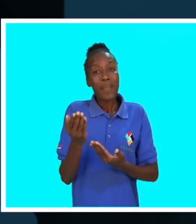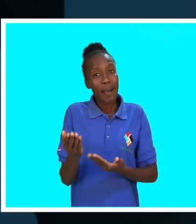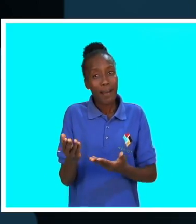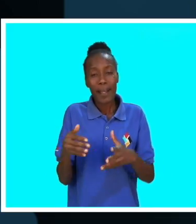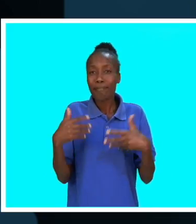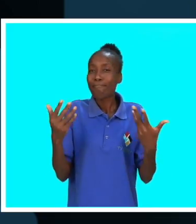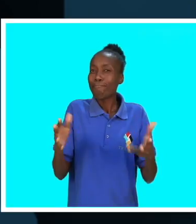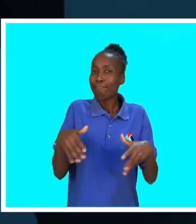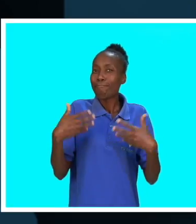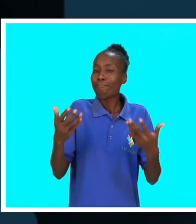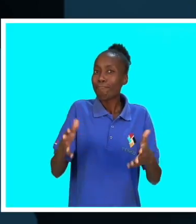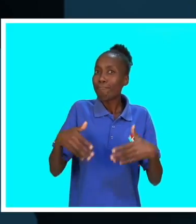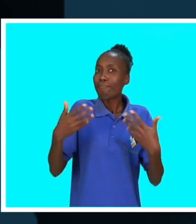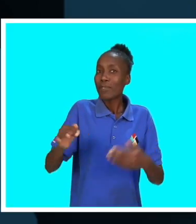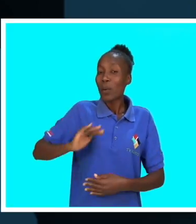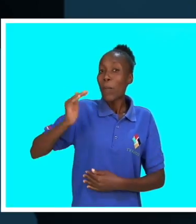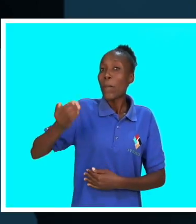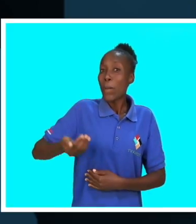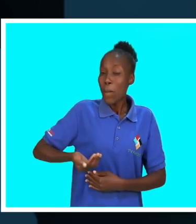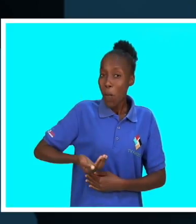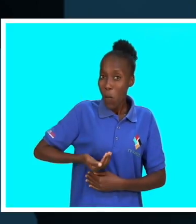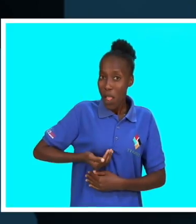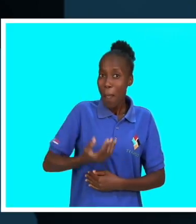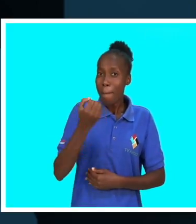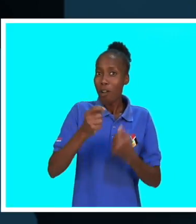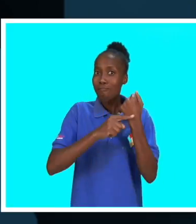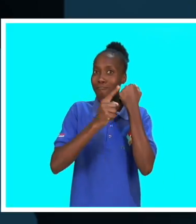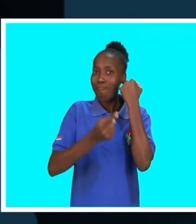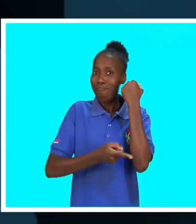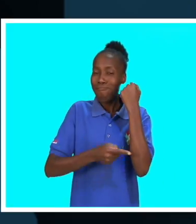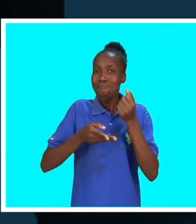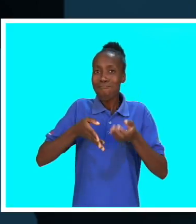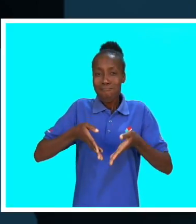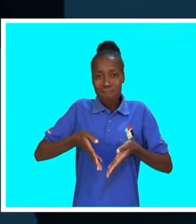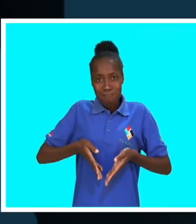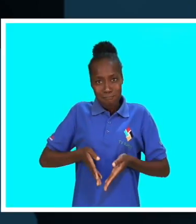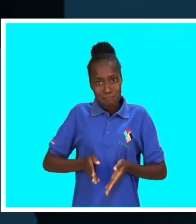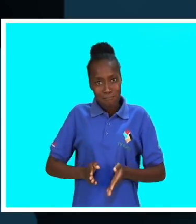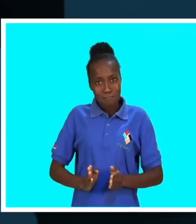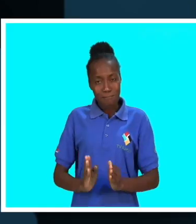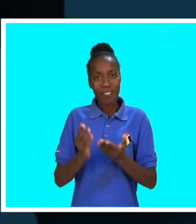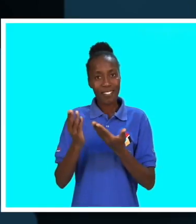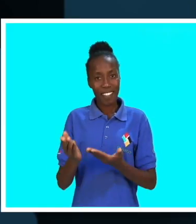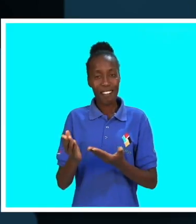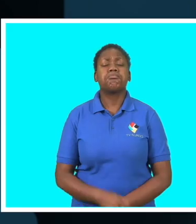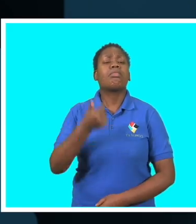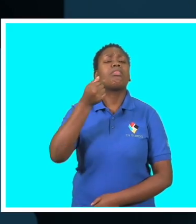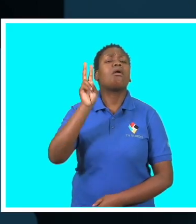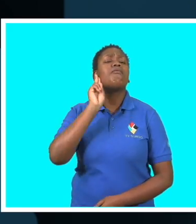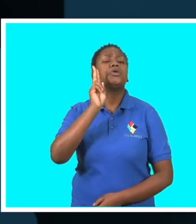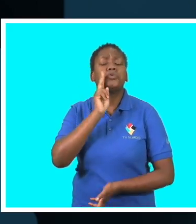mulher que vai nascer da gravidez que esta paciente vai ter.